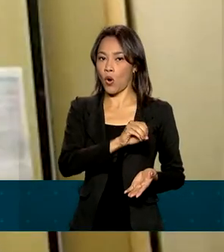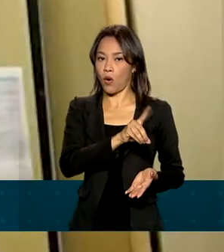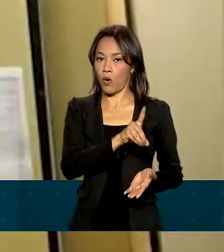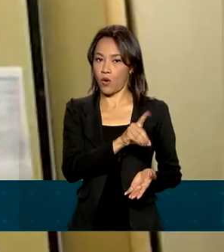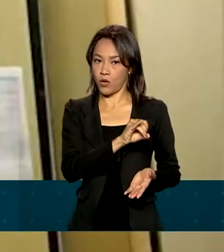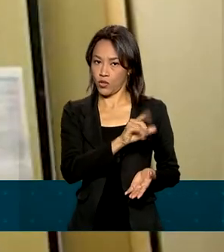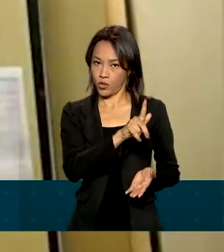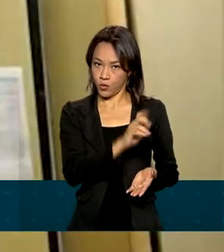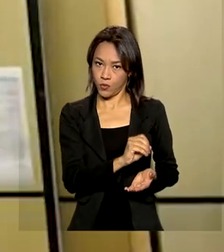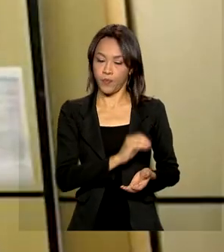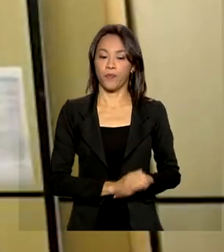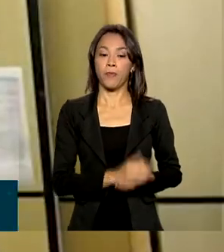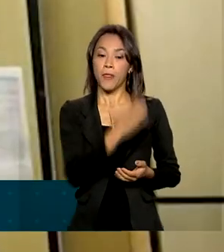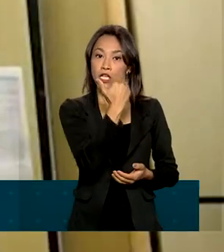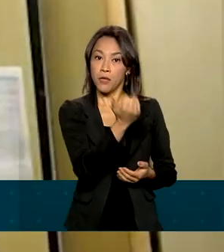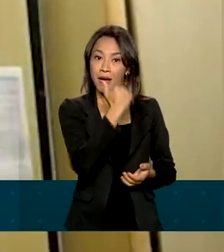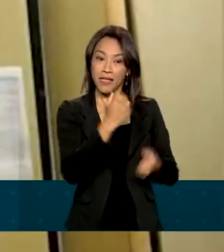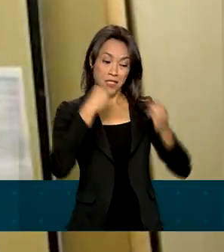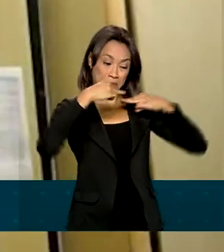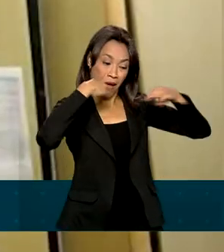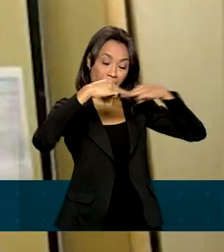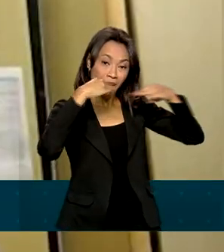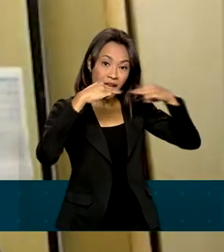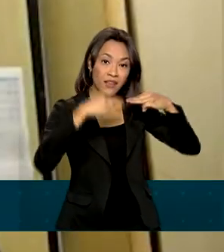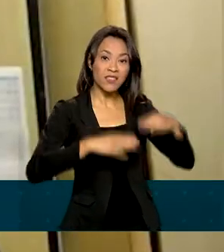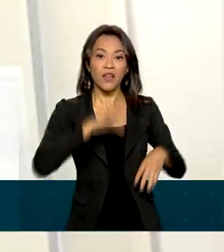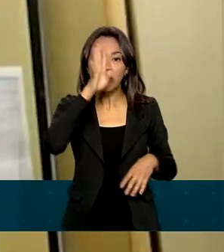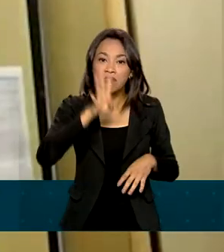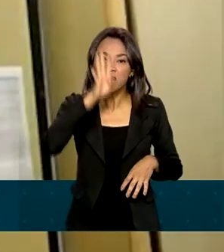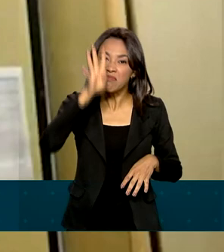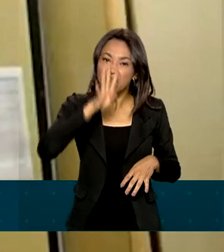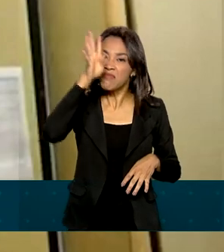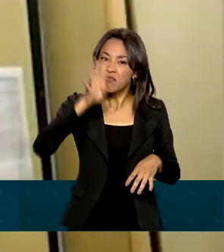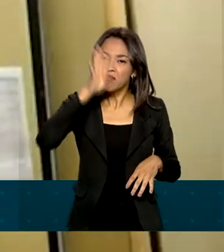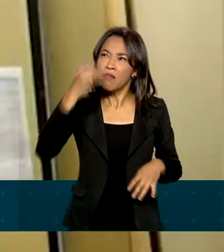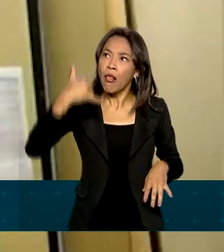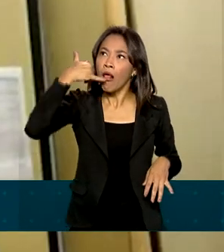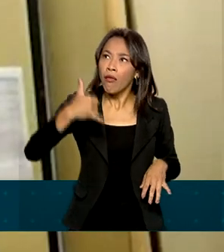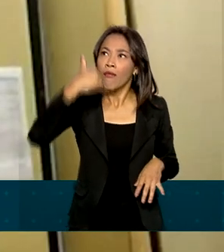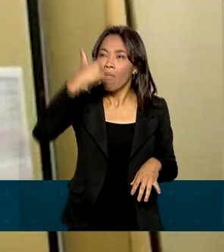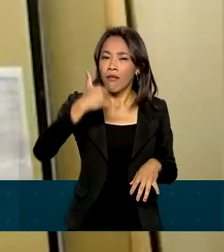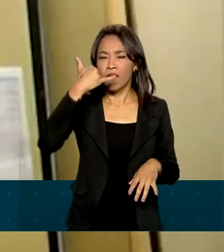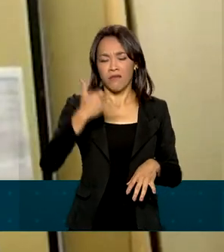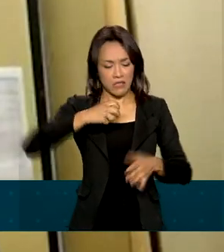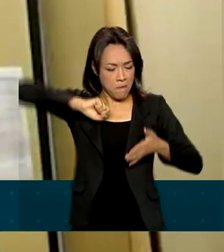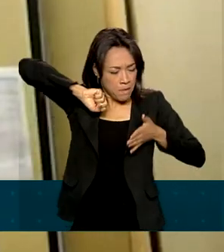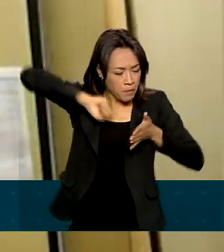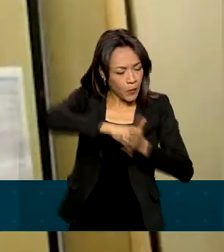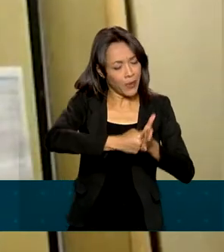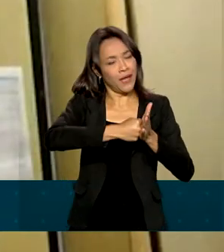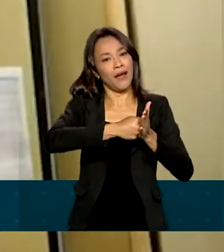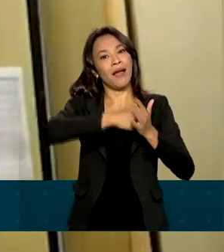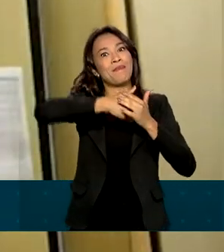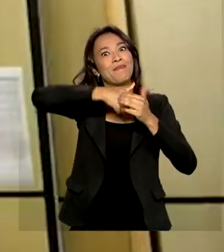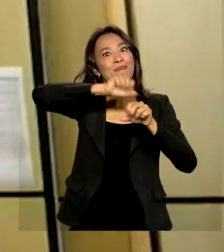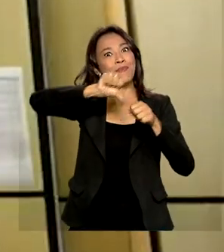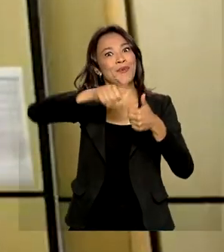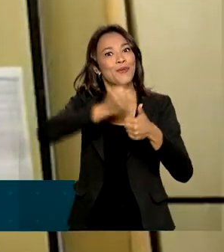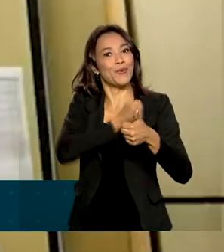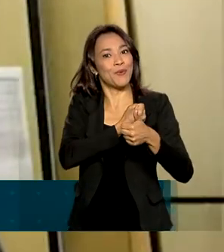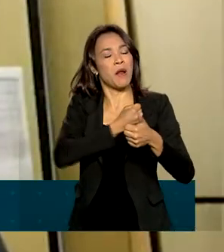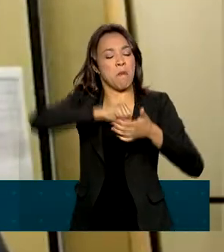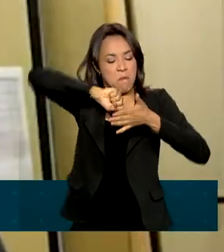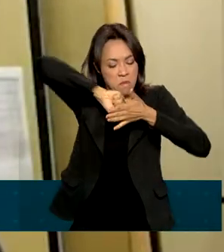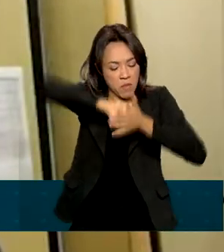chamadas de telemarketing têm se tornado cada vez mais abusivas. São chamadas que ainda que você bloqueie, vem com outro número. Ainda que você